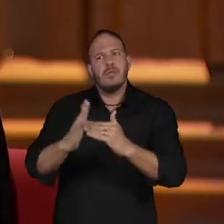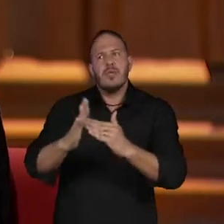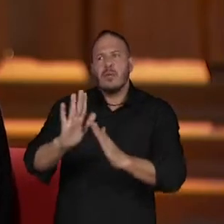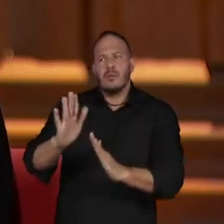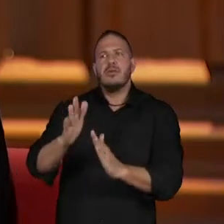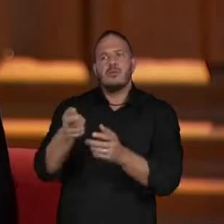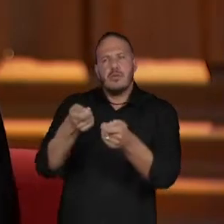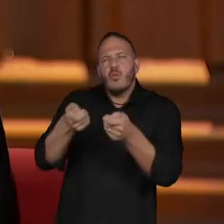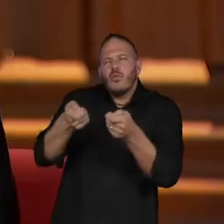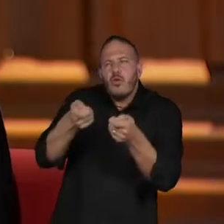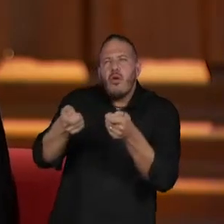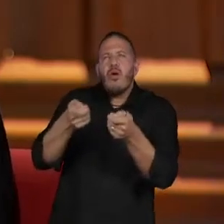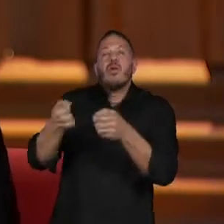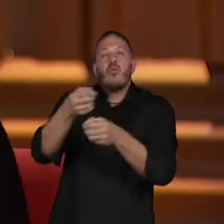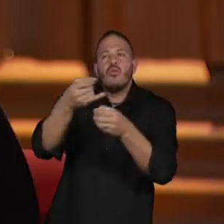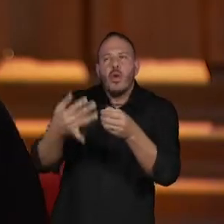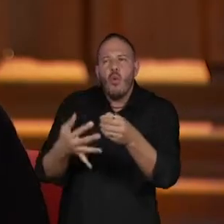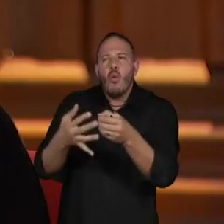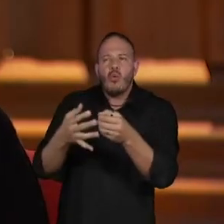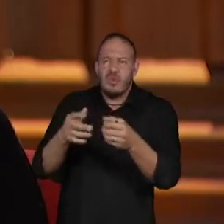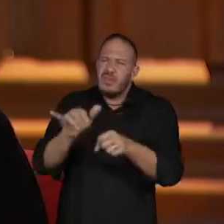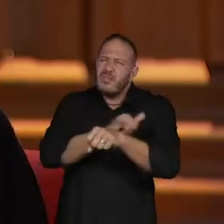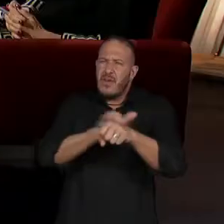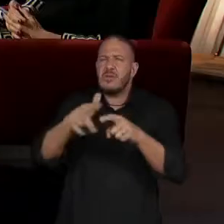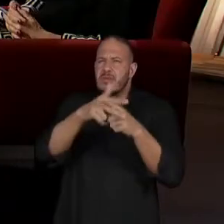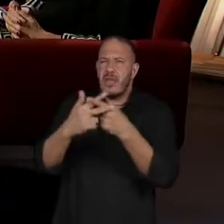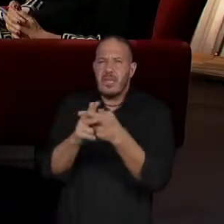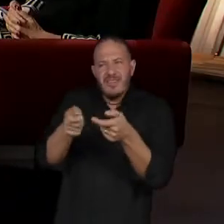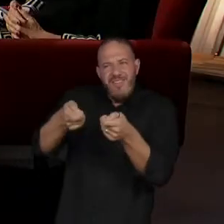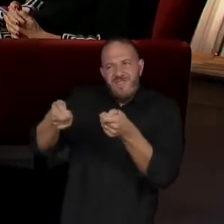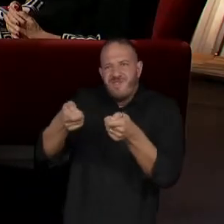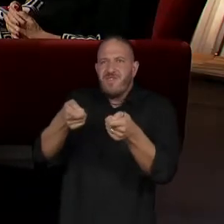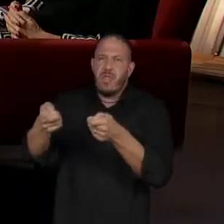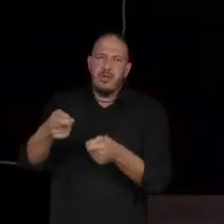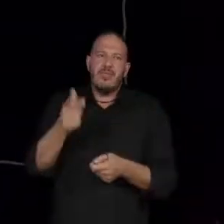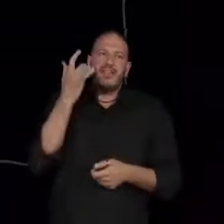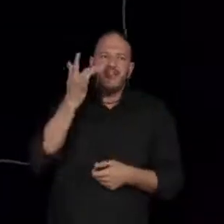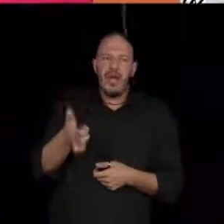o conteúdo, a gente tem várias ferramentas para fazer isso. Nenhuma fácil, viu?